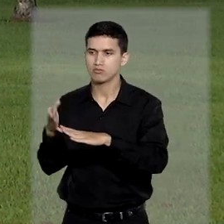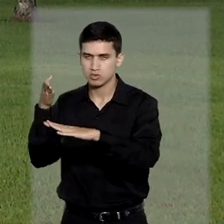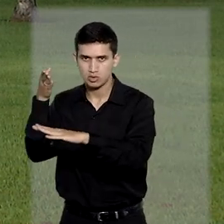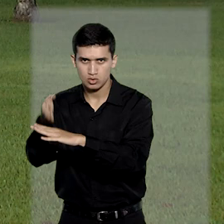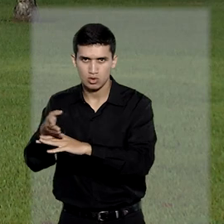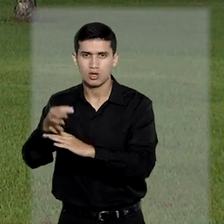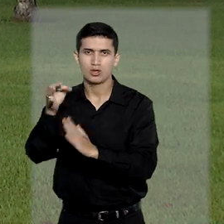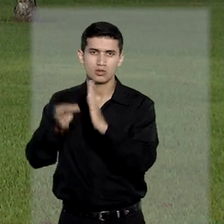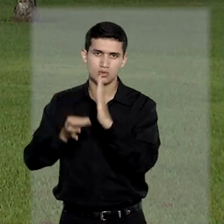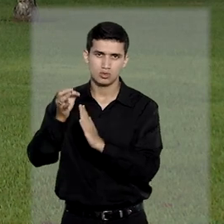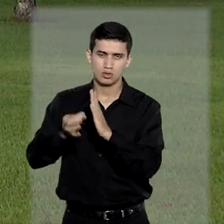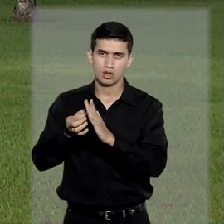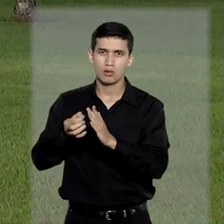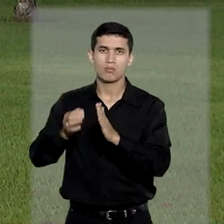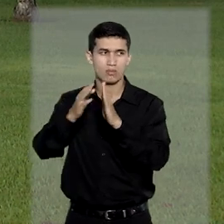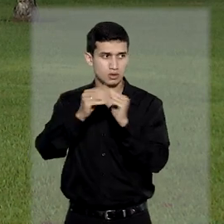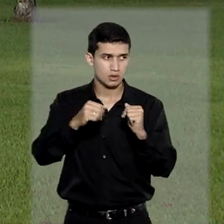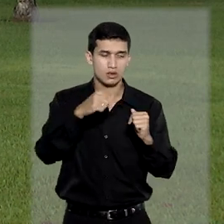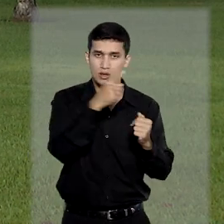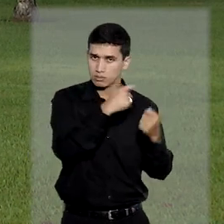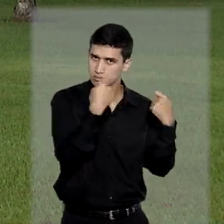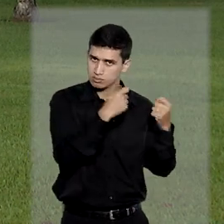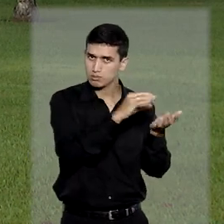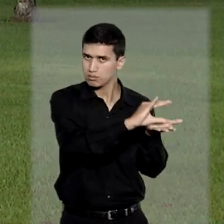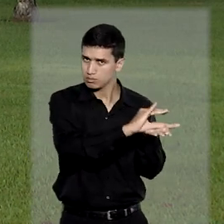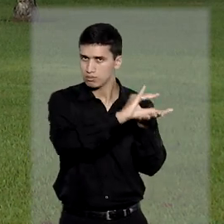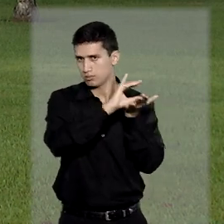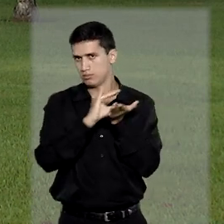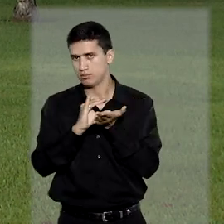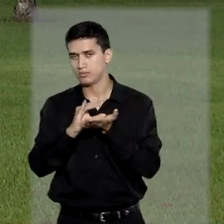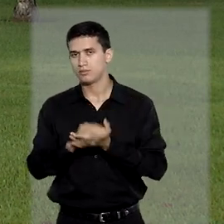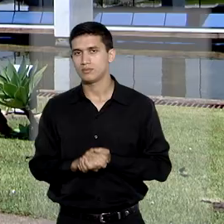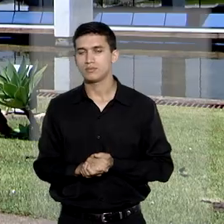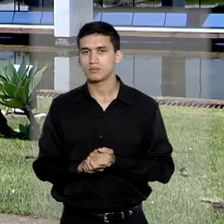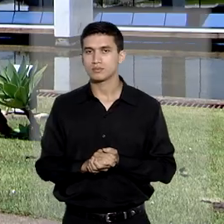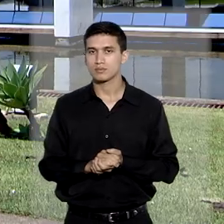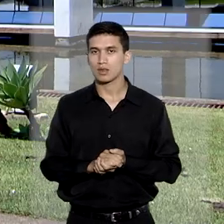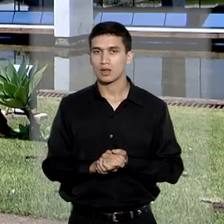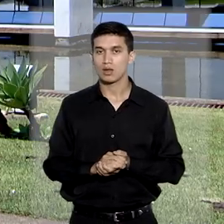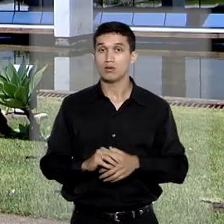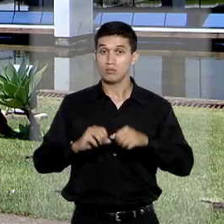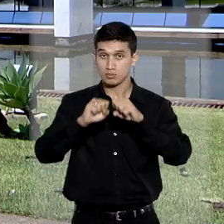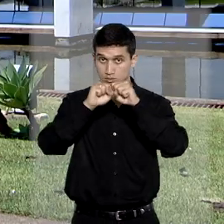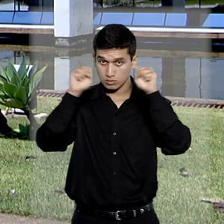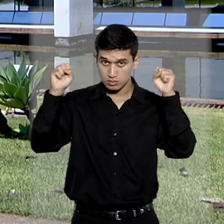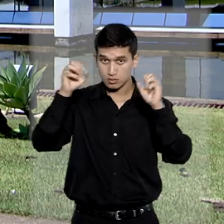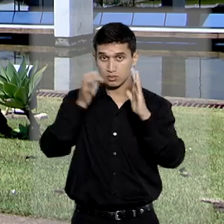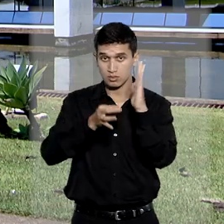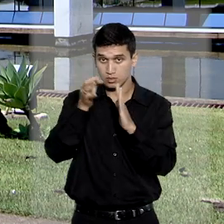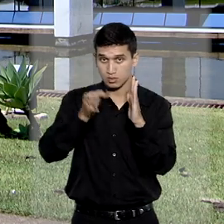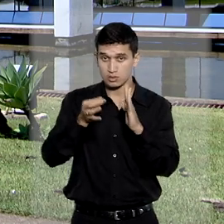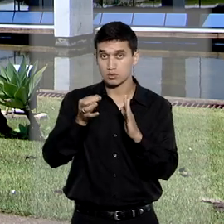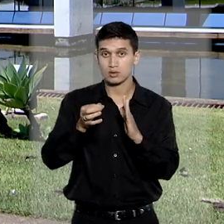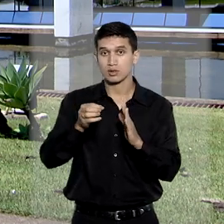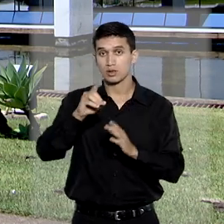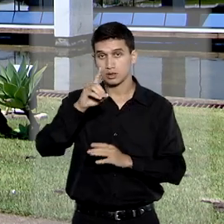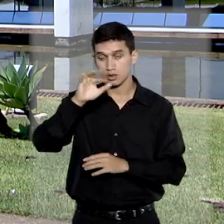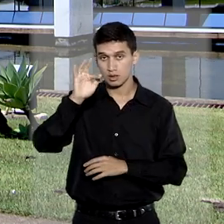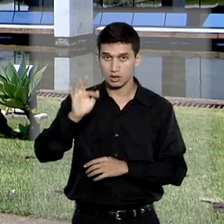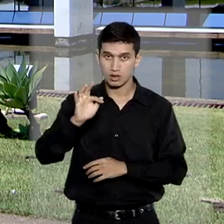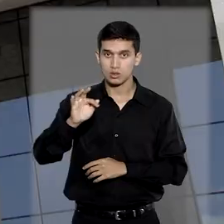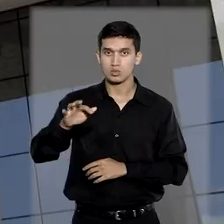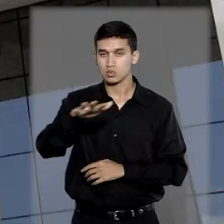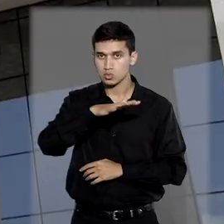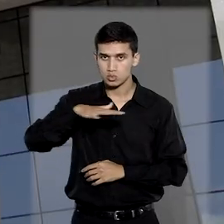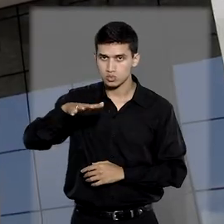entrou na justiça com pedido de reparação contra o fabricante do medicamento. O Tribunal de Justiça do Distrito Federal e dos Territórios